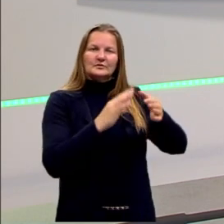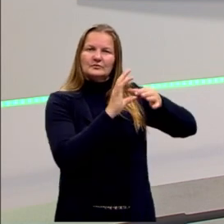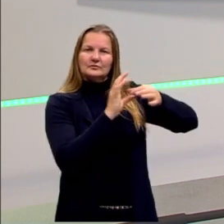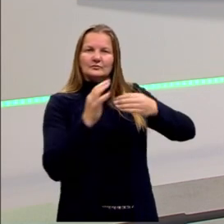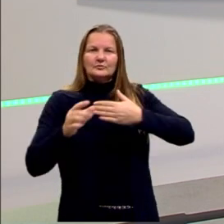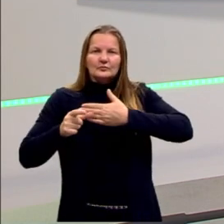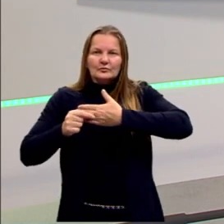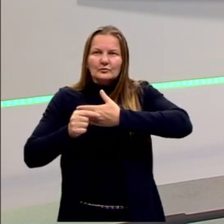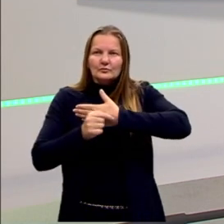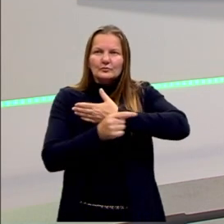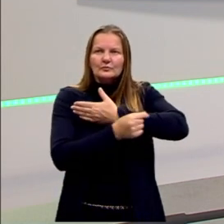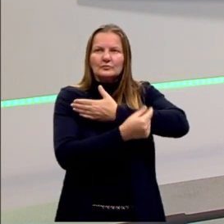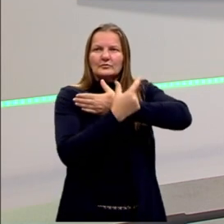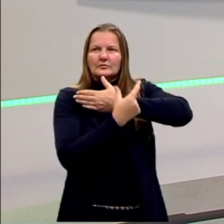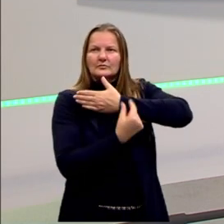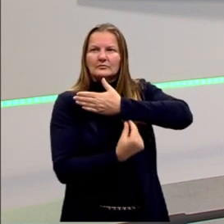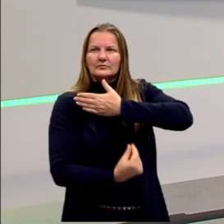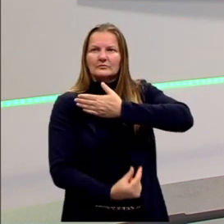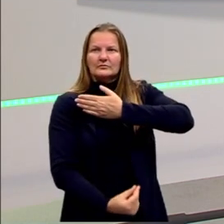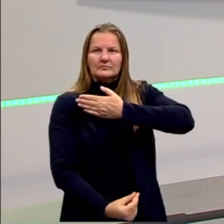e coesa.